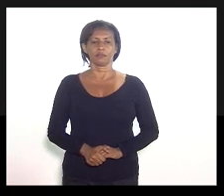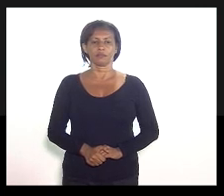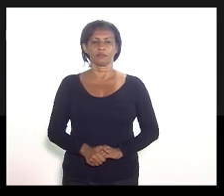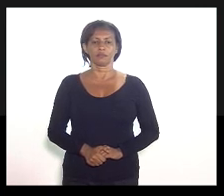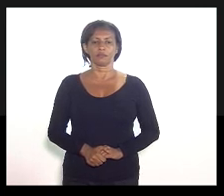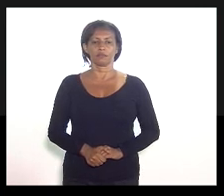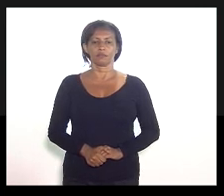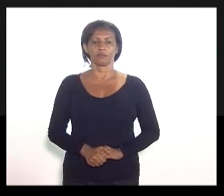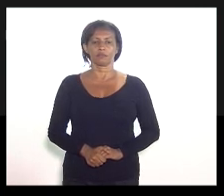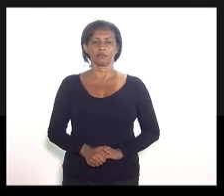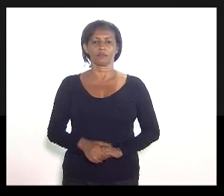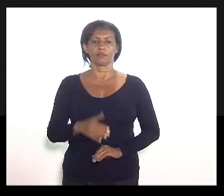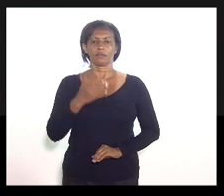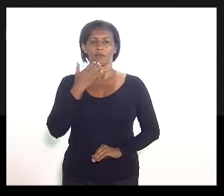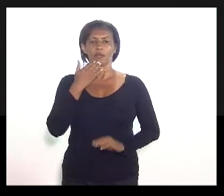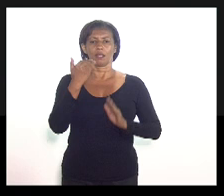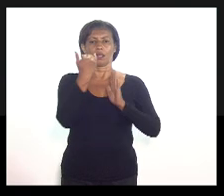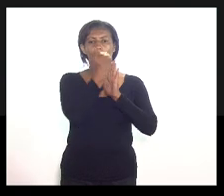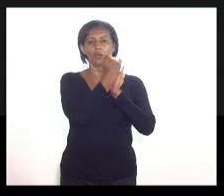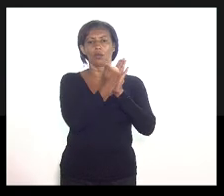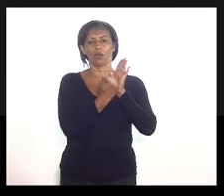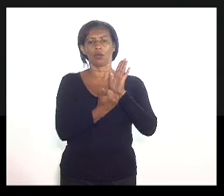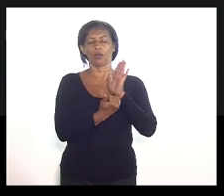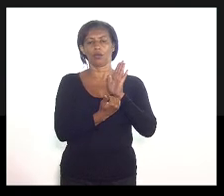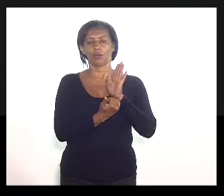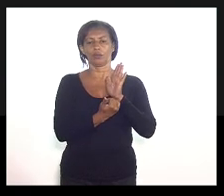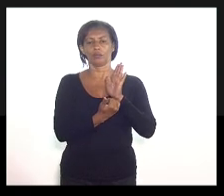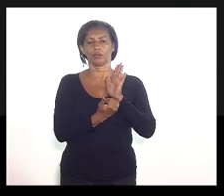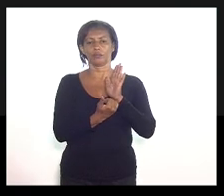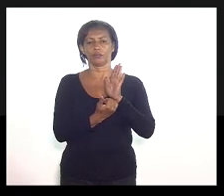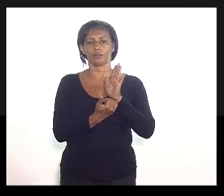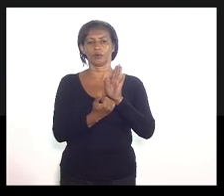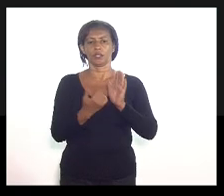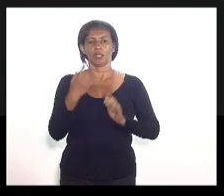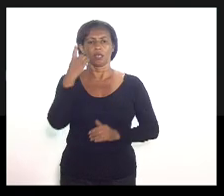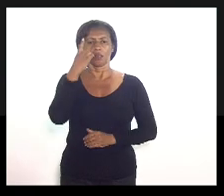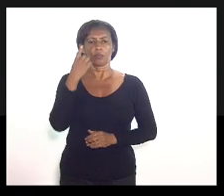Só um minutinho, por favor, deputado Luiz Paulo também um minuto, por favor.